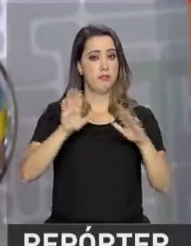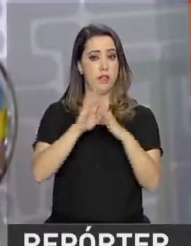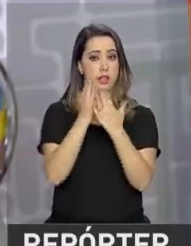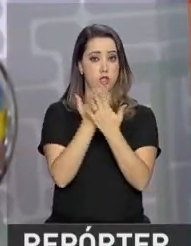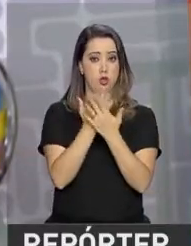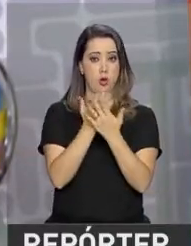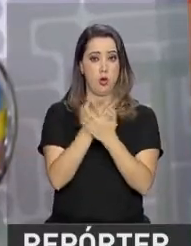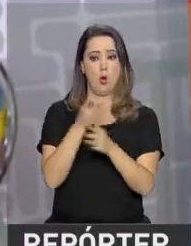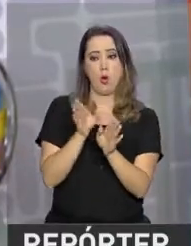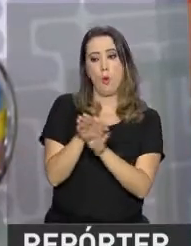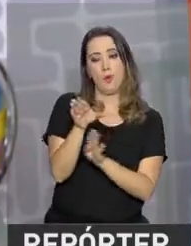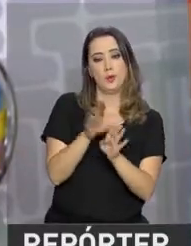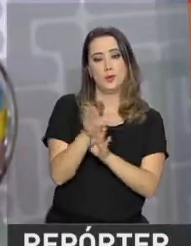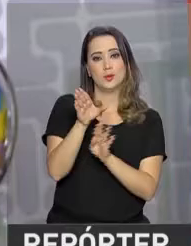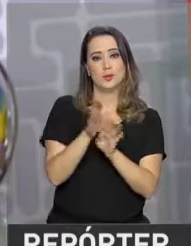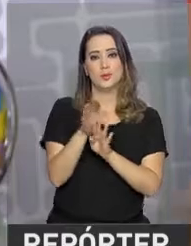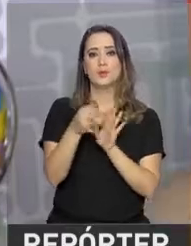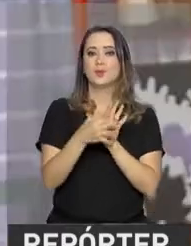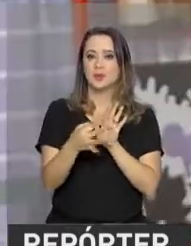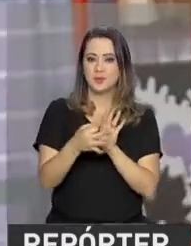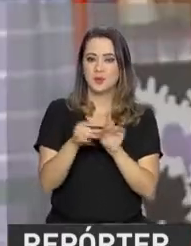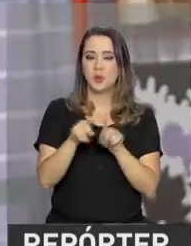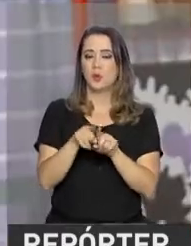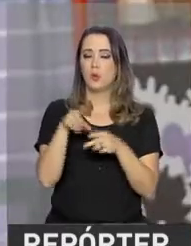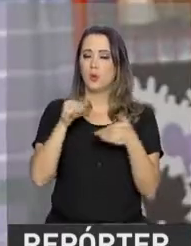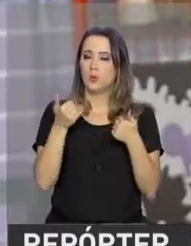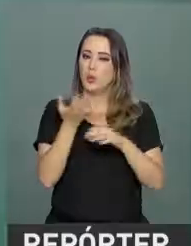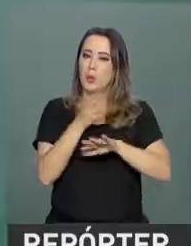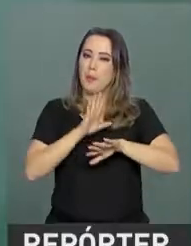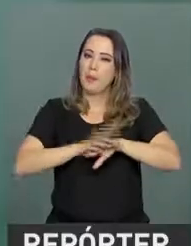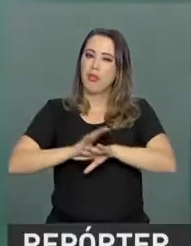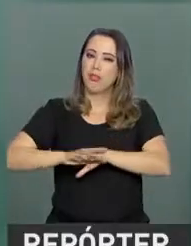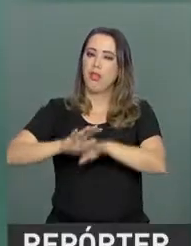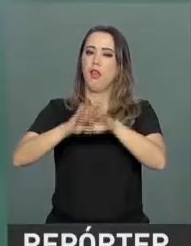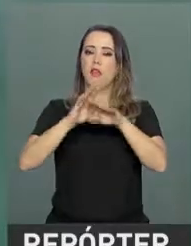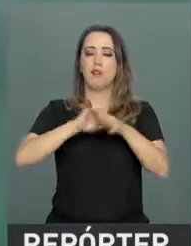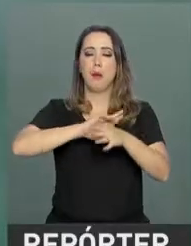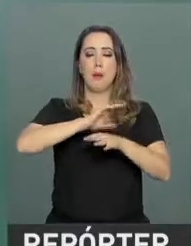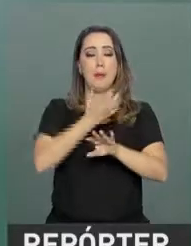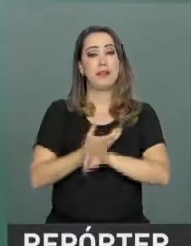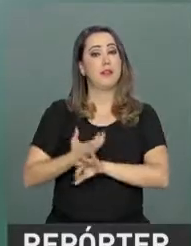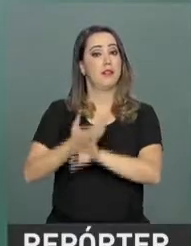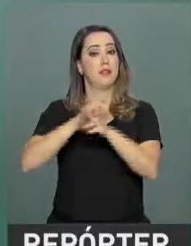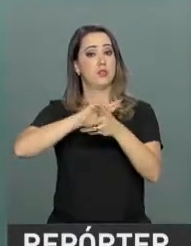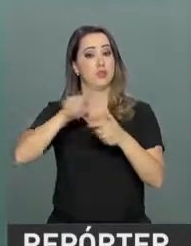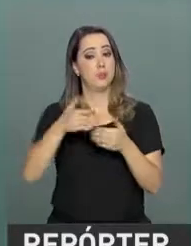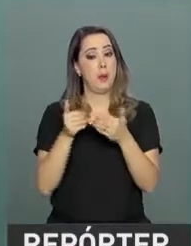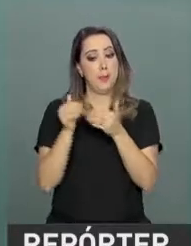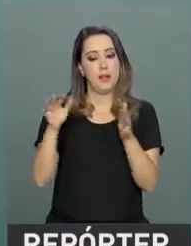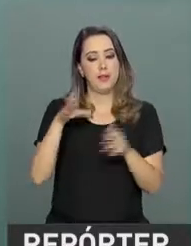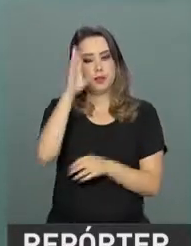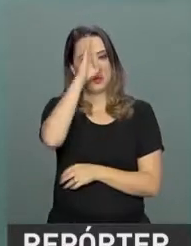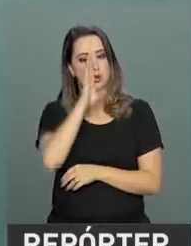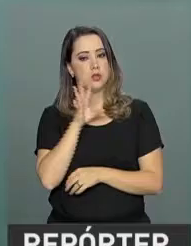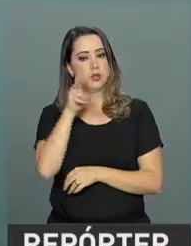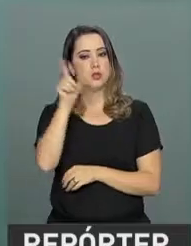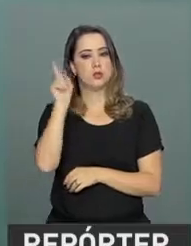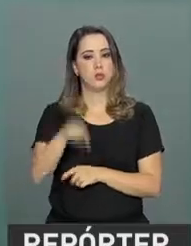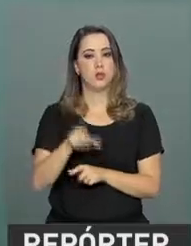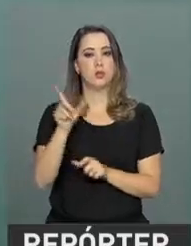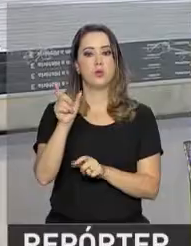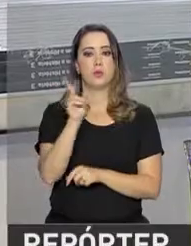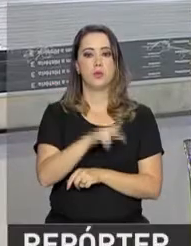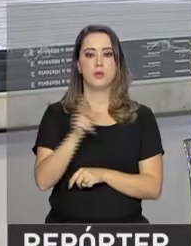dá dicas e conteúdos para quem vai fazer o exame. A plataforma é de graça, aberta e todo o conteúdo é produzido por